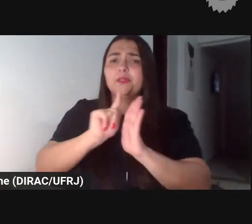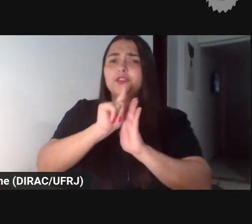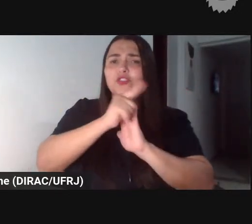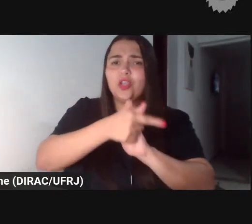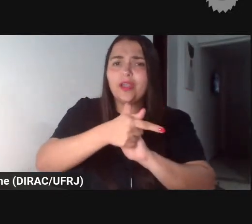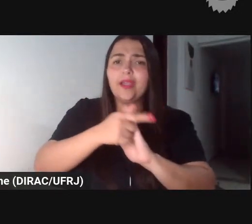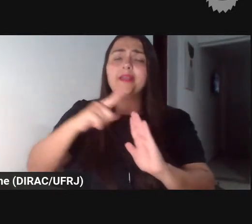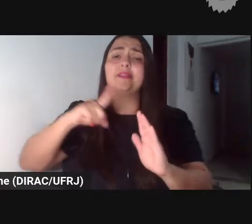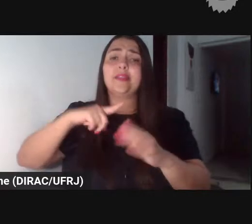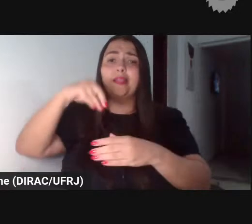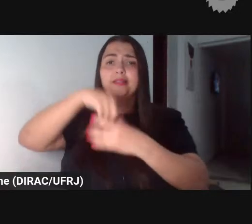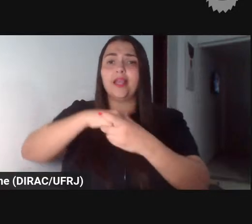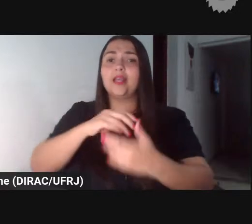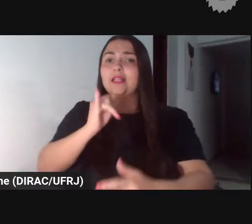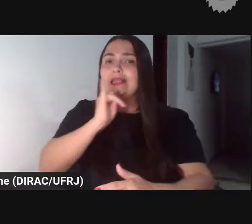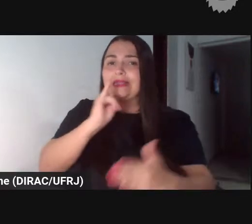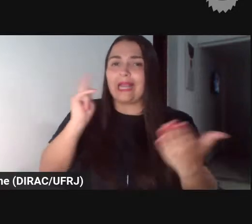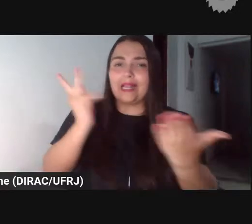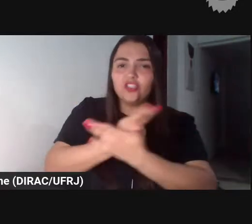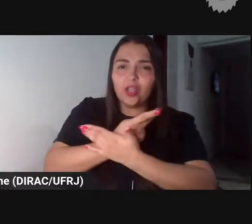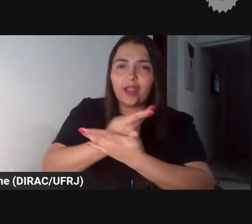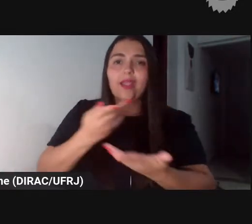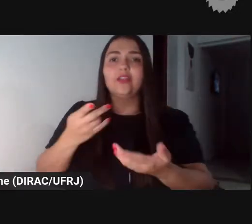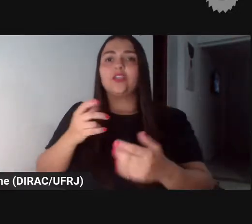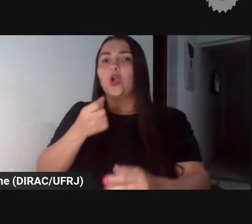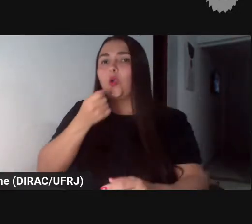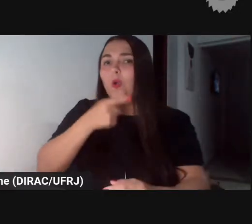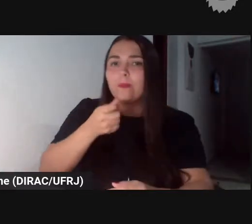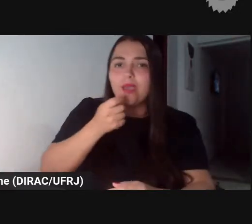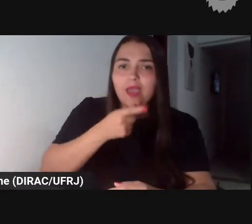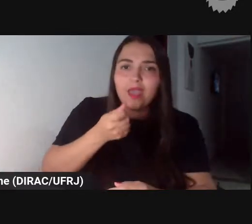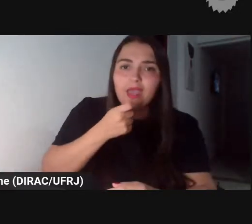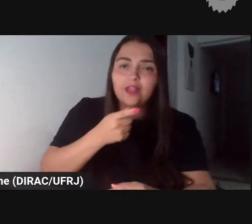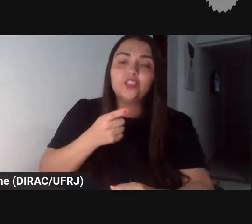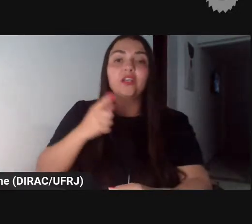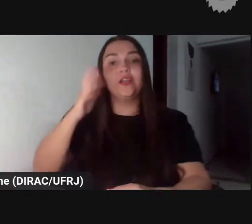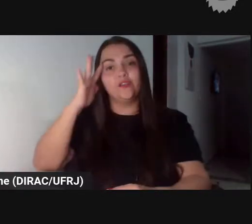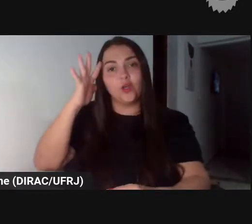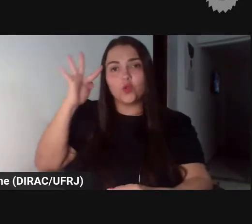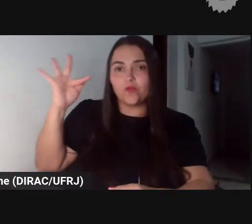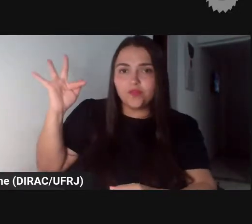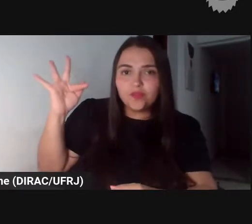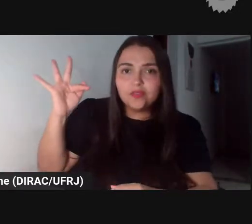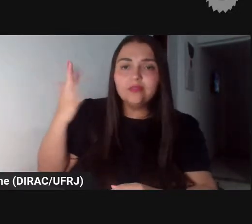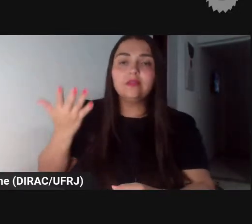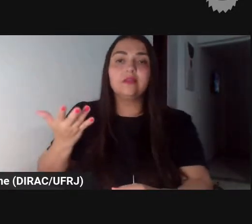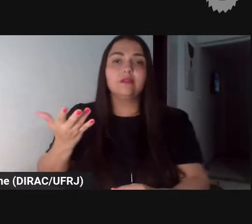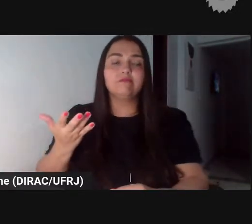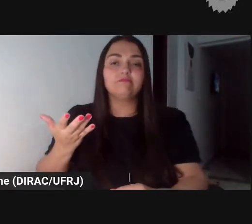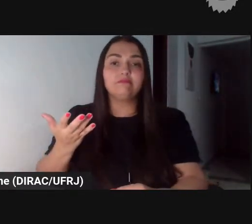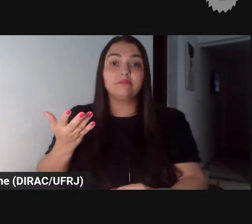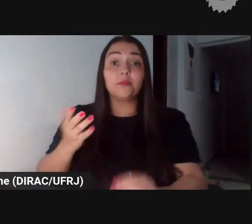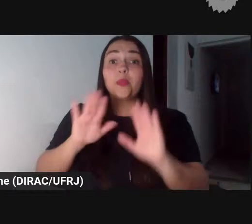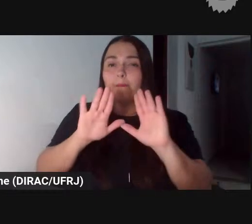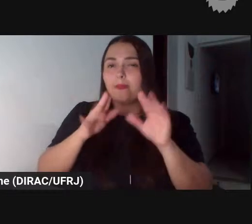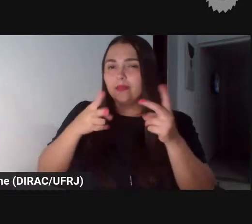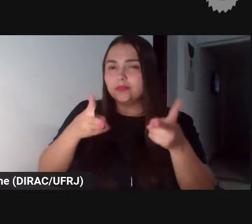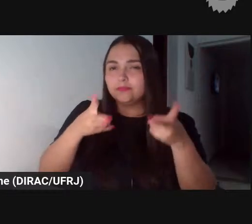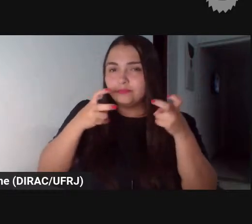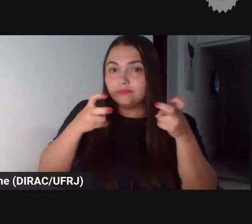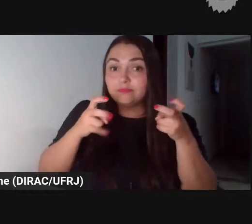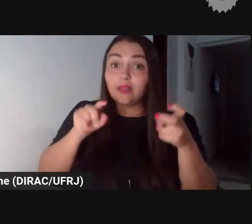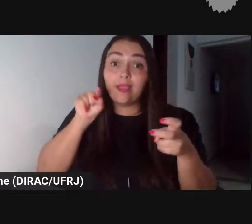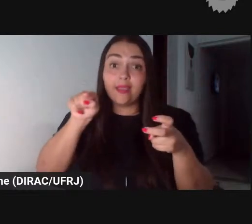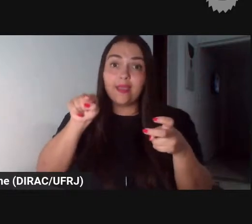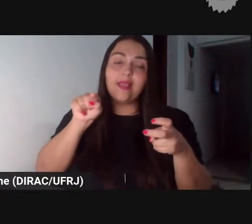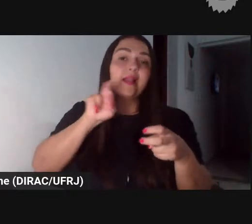fábula na tragédia na comédia na filosofia né mas veja ela ainda não